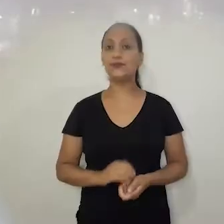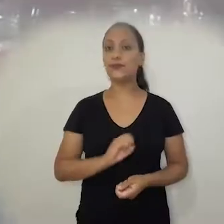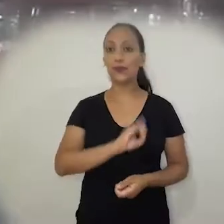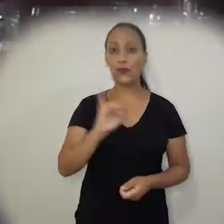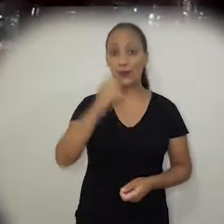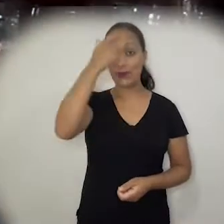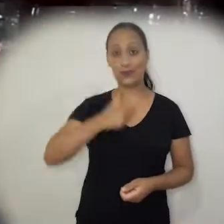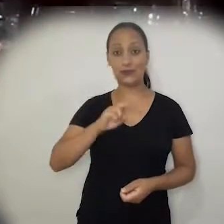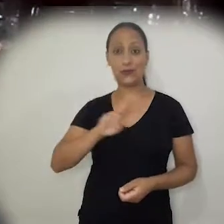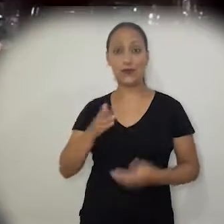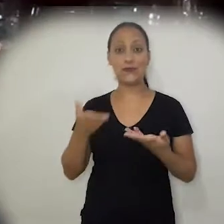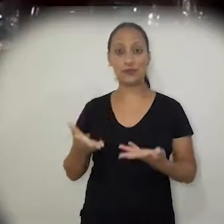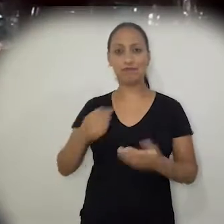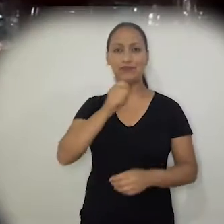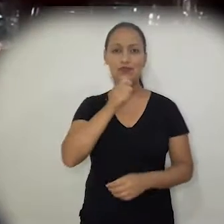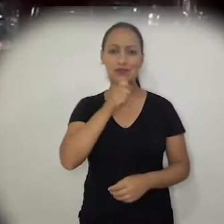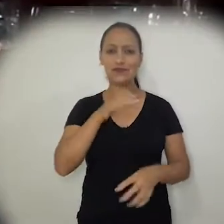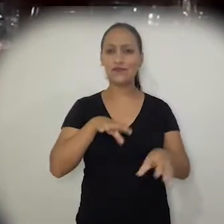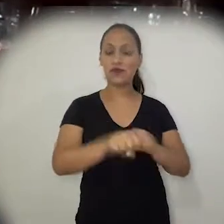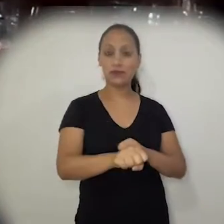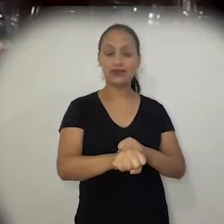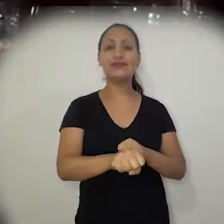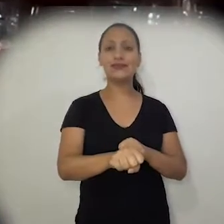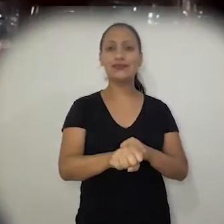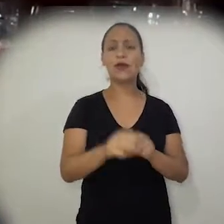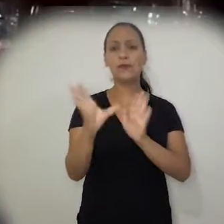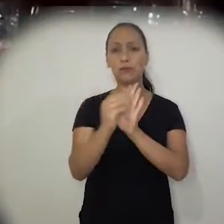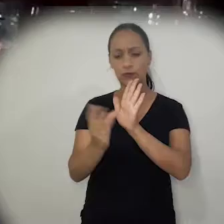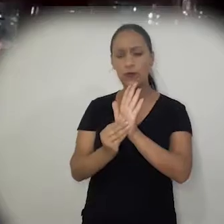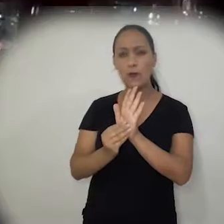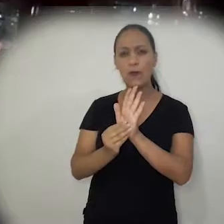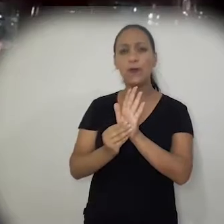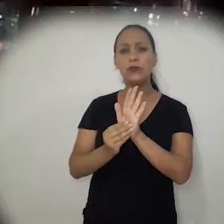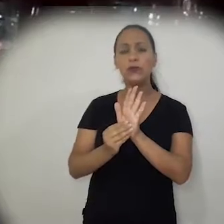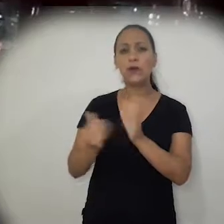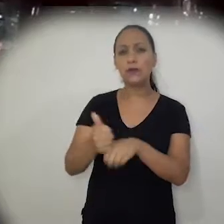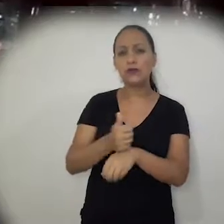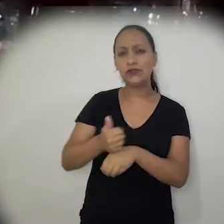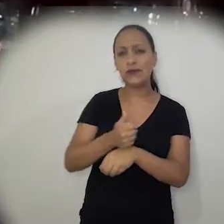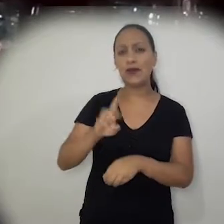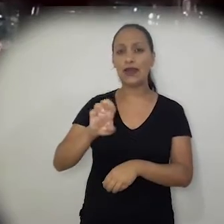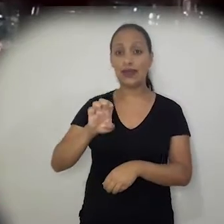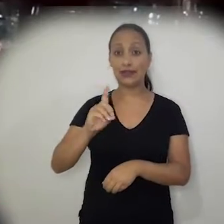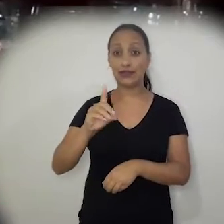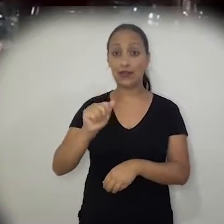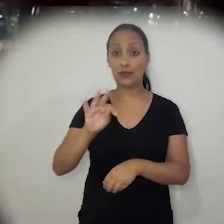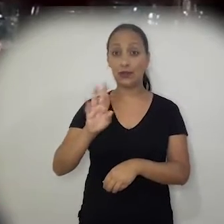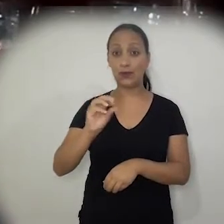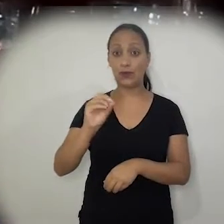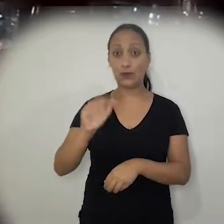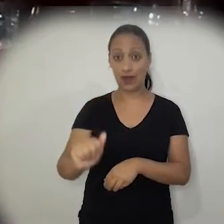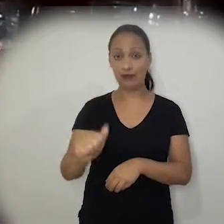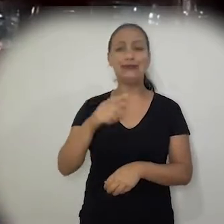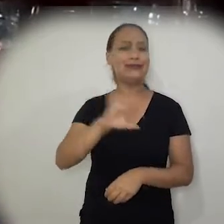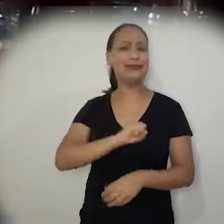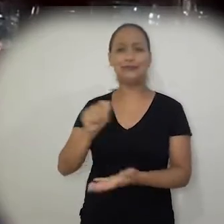Oi, eu sou a Poli, jornalista por formação, produtora de conteúdo e redatora por produção e uma pessoa que escreve